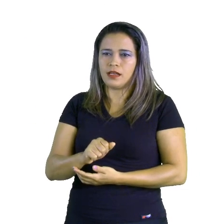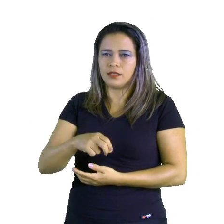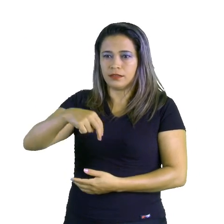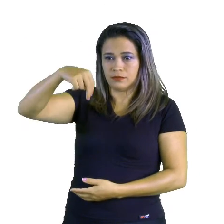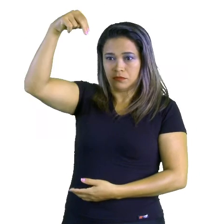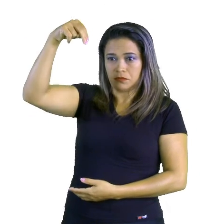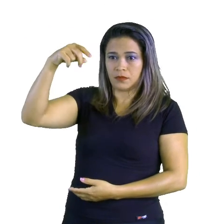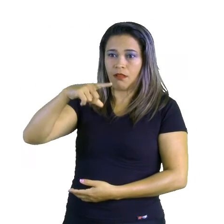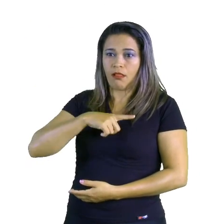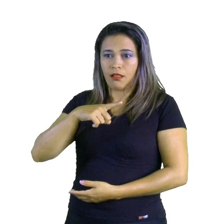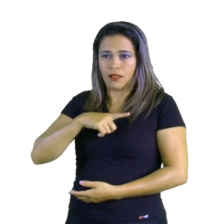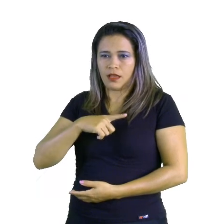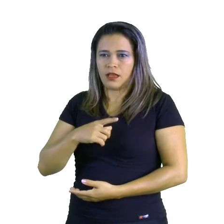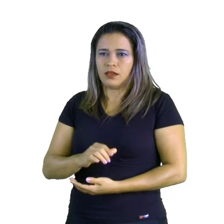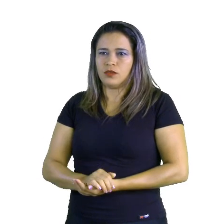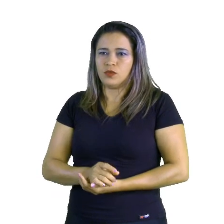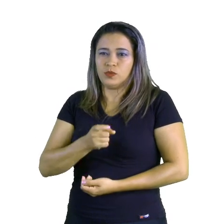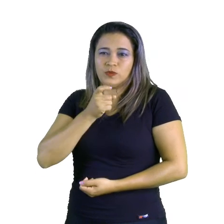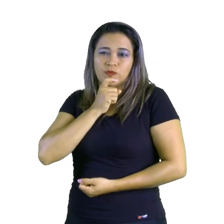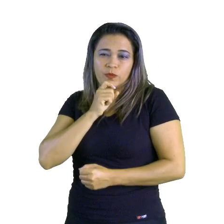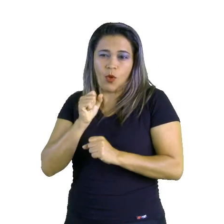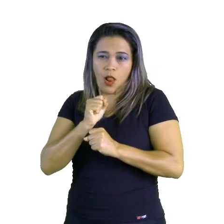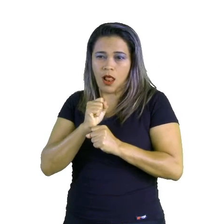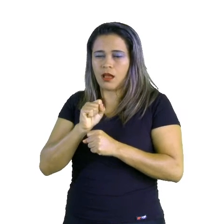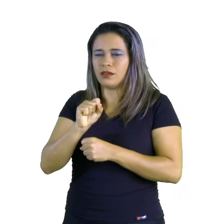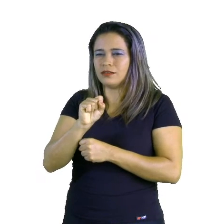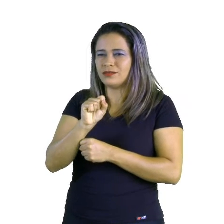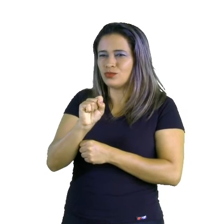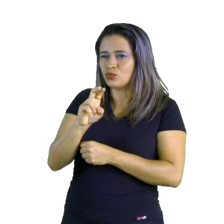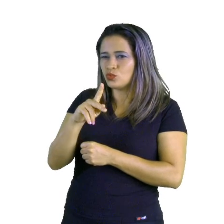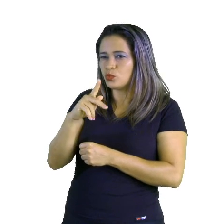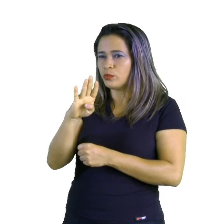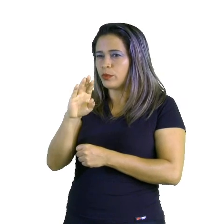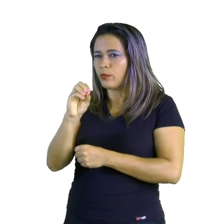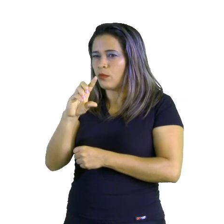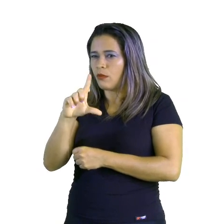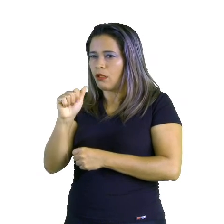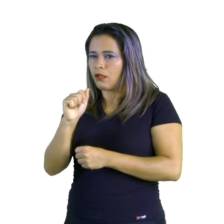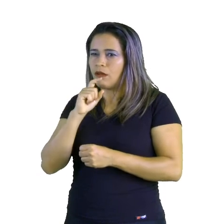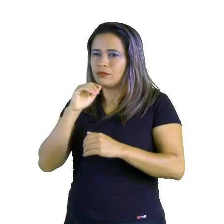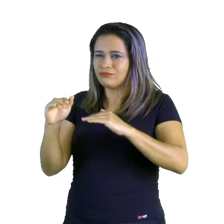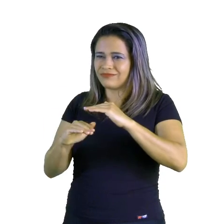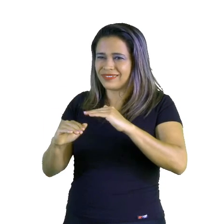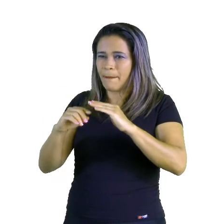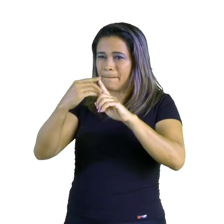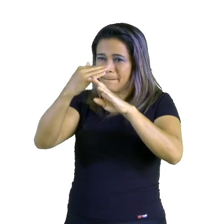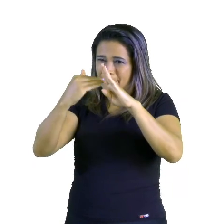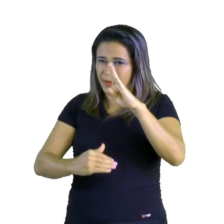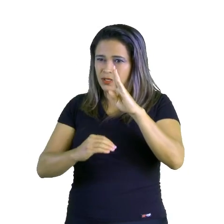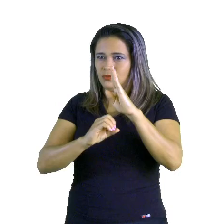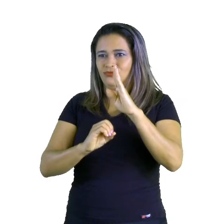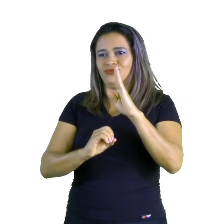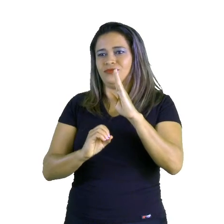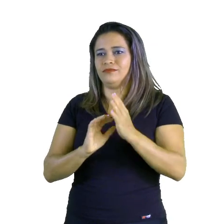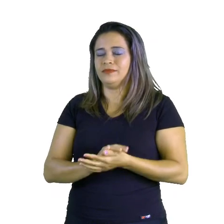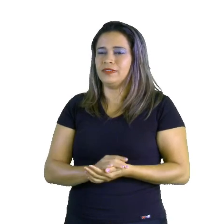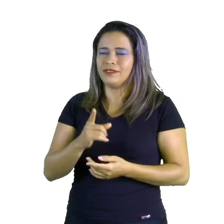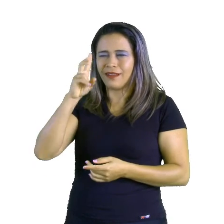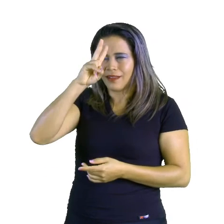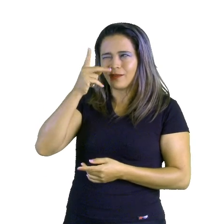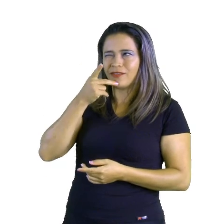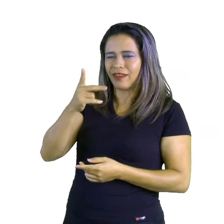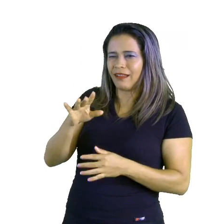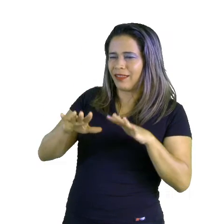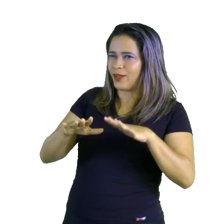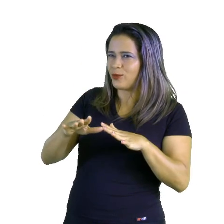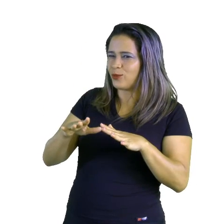subpolar, com invernos rigorosos de até 50 graus abaixo de zero. Lembra quando eu falei que existe um período do ano em